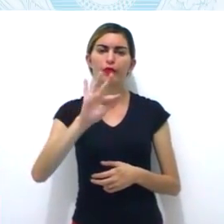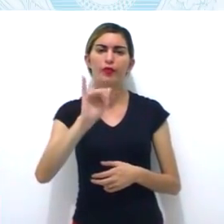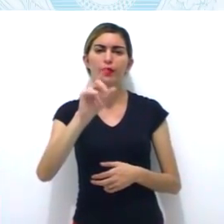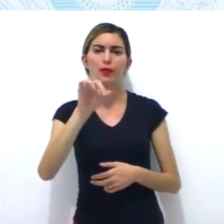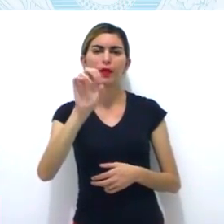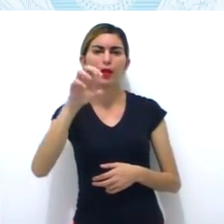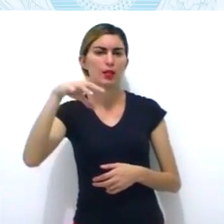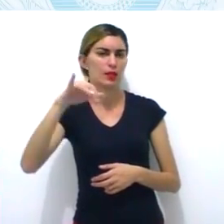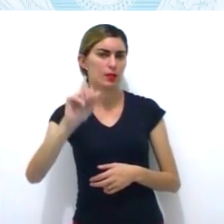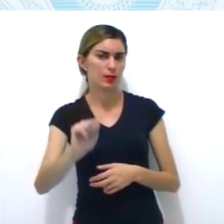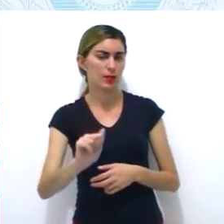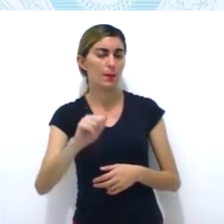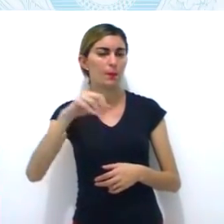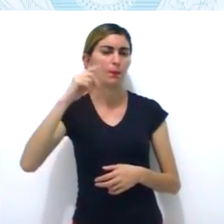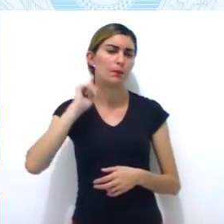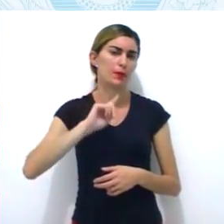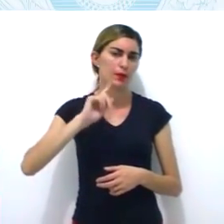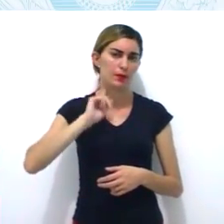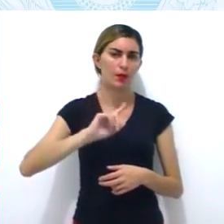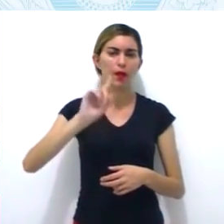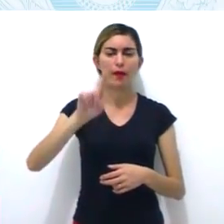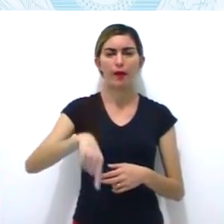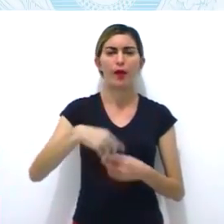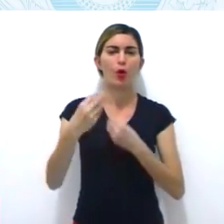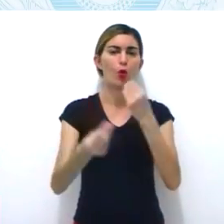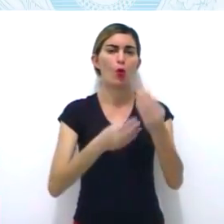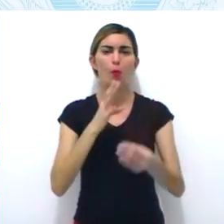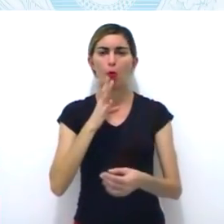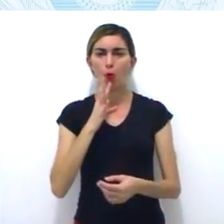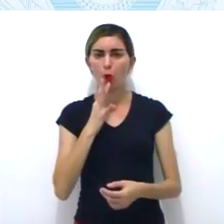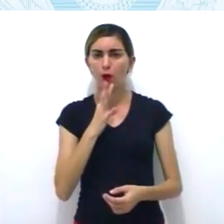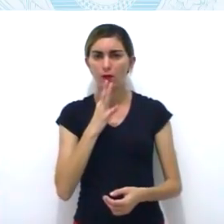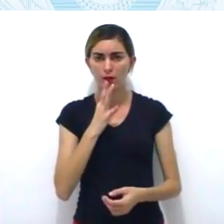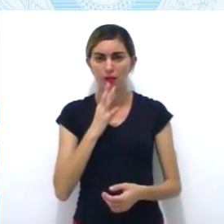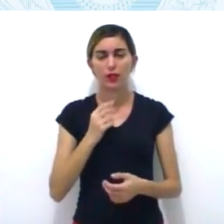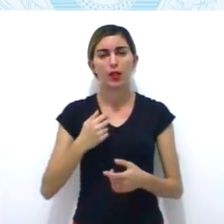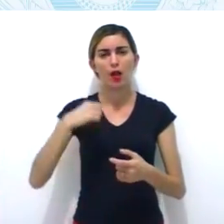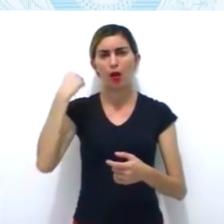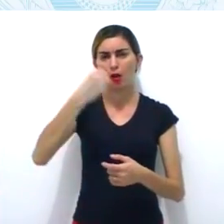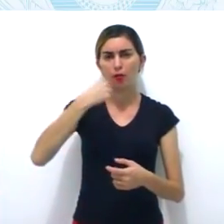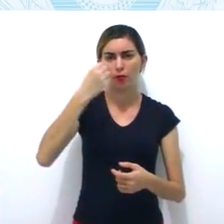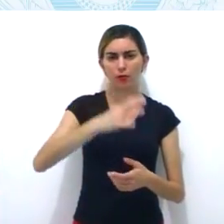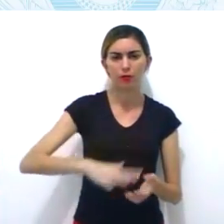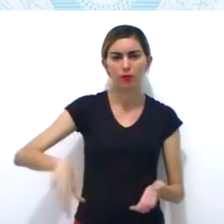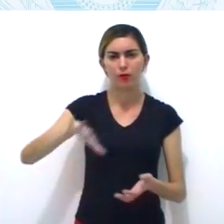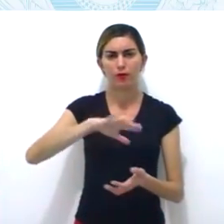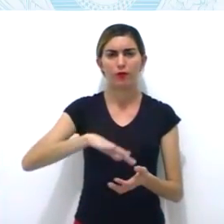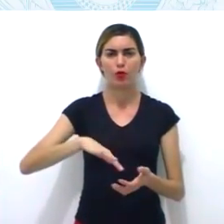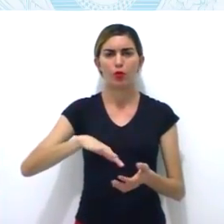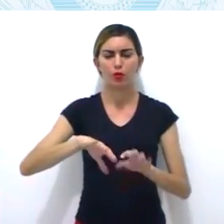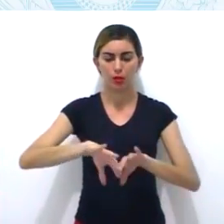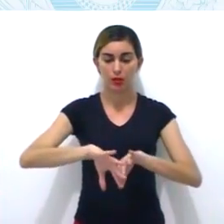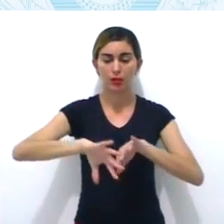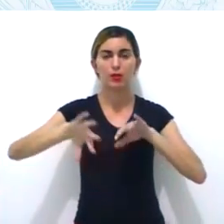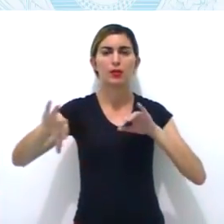separatista que estava sendo organizada na capitania